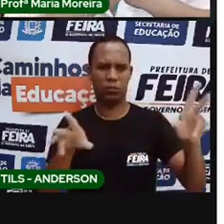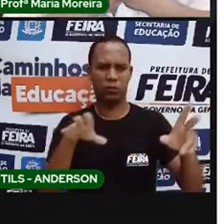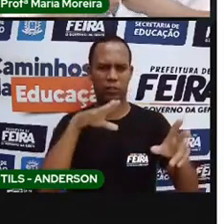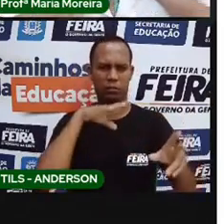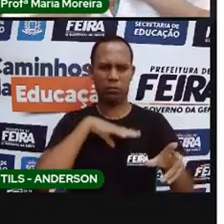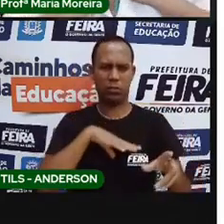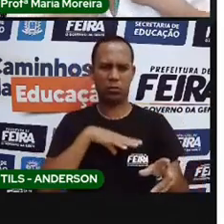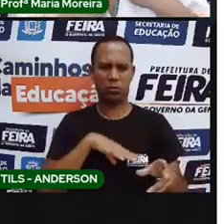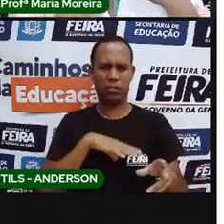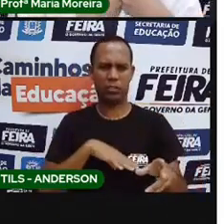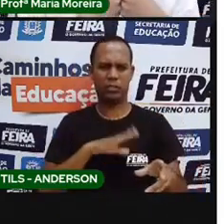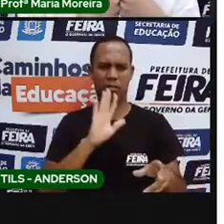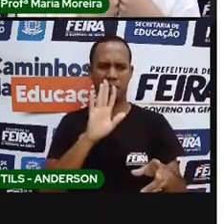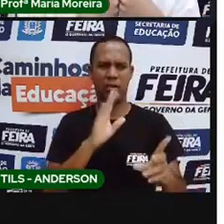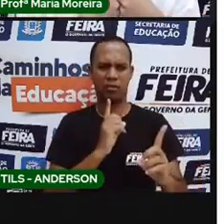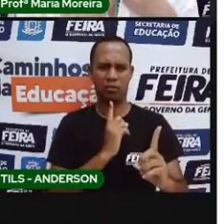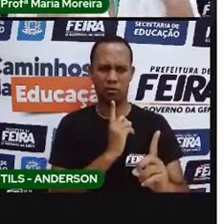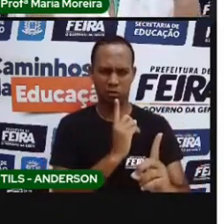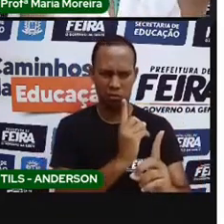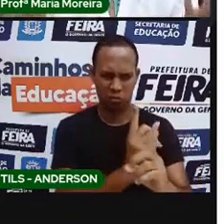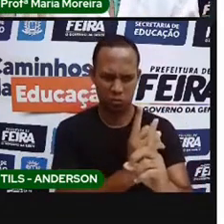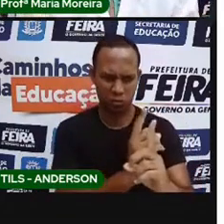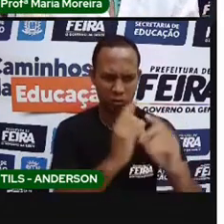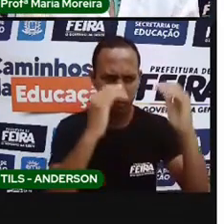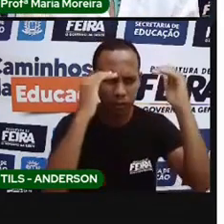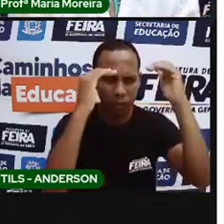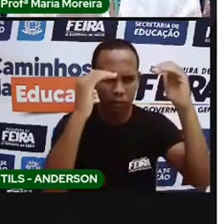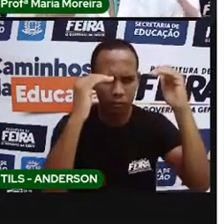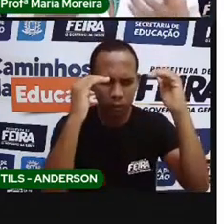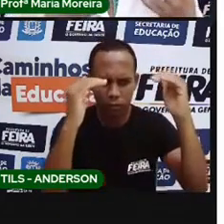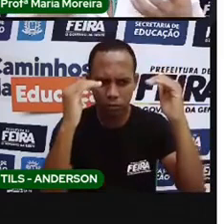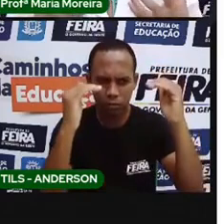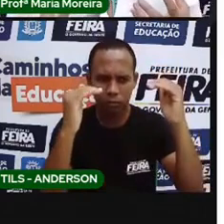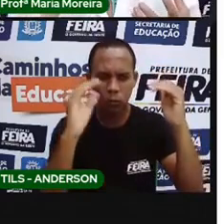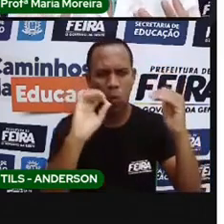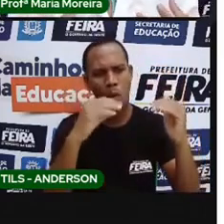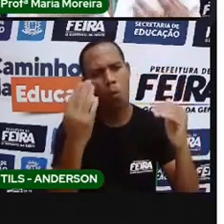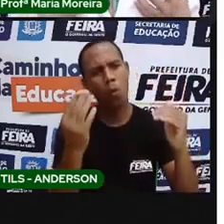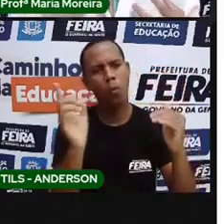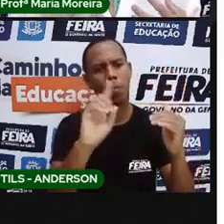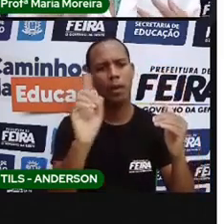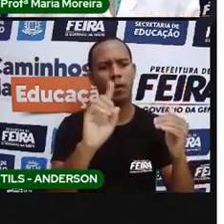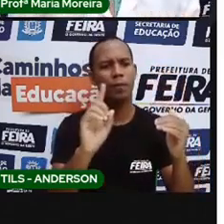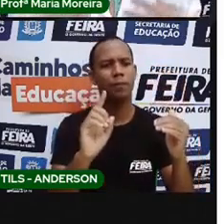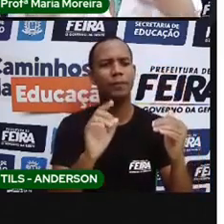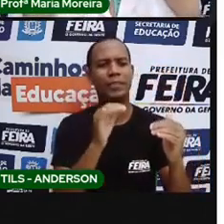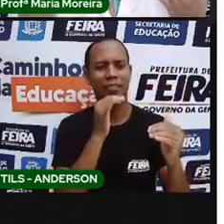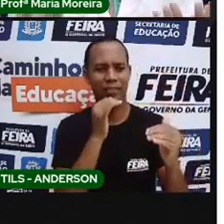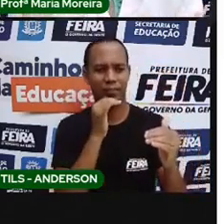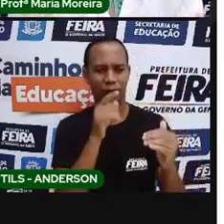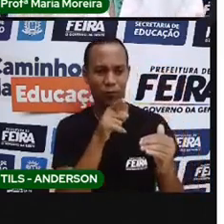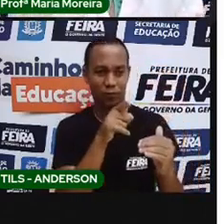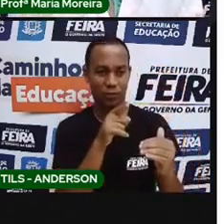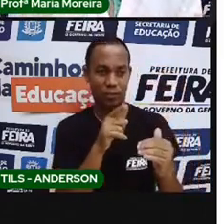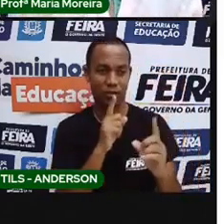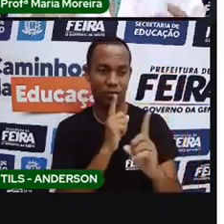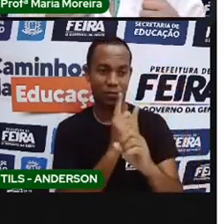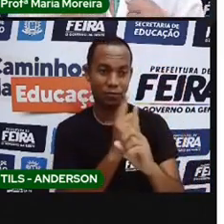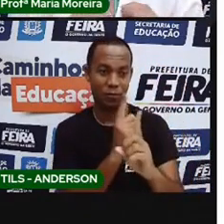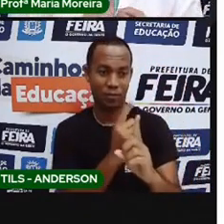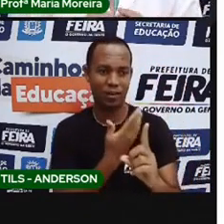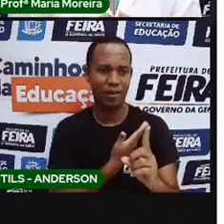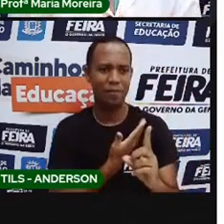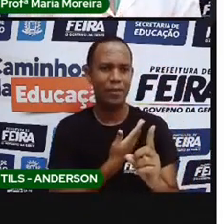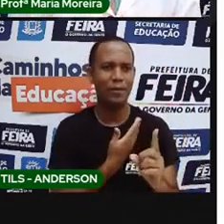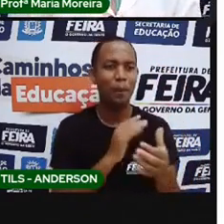encontram, será que houve respeito? E quando a encontra um amigo, a gente se comunica, e tem aquela ideia de respeitar. No